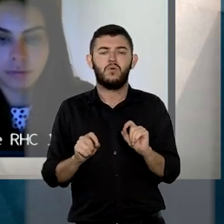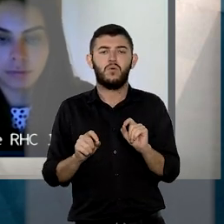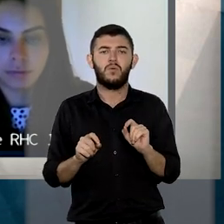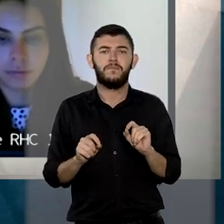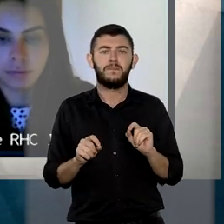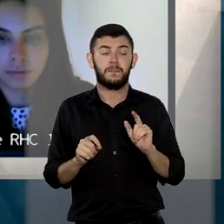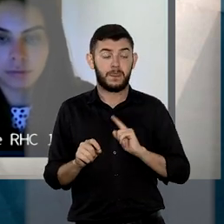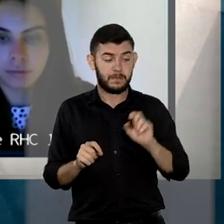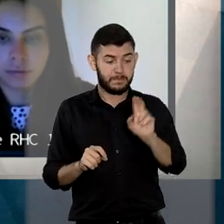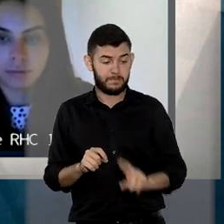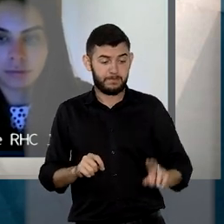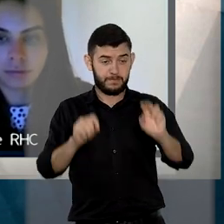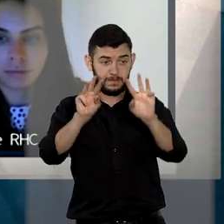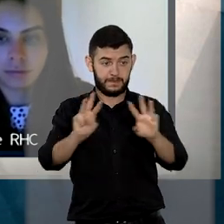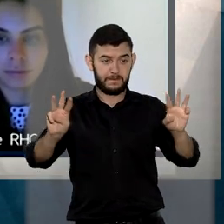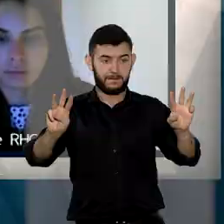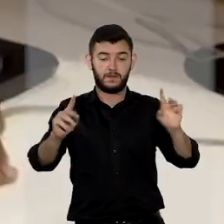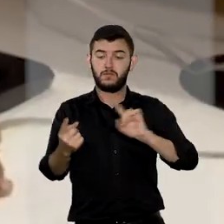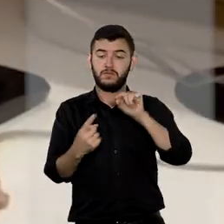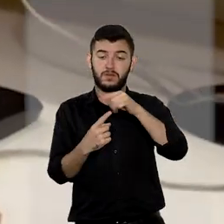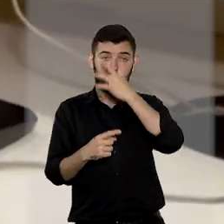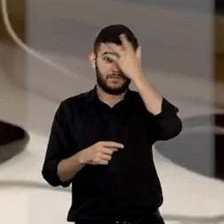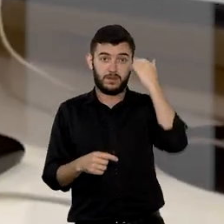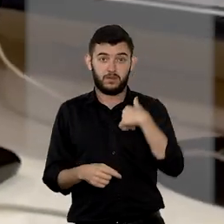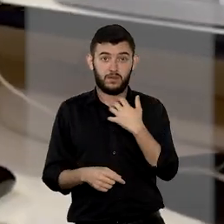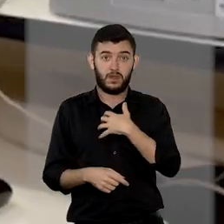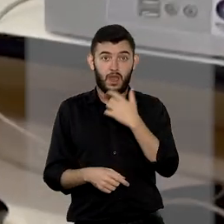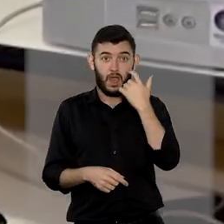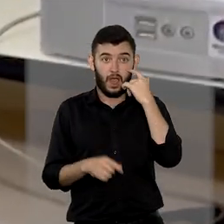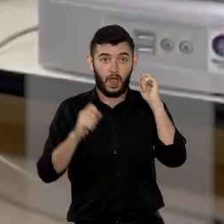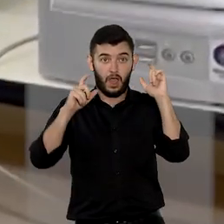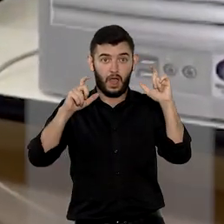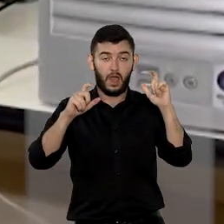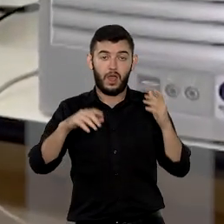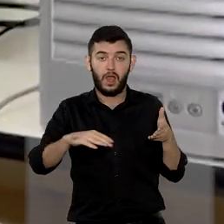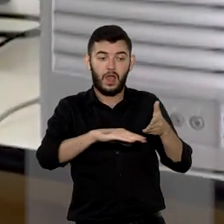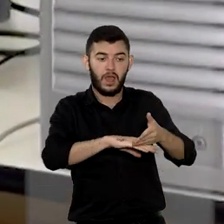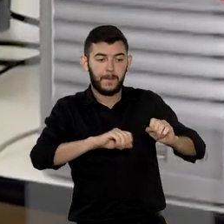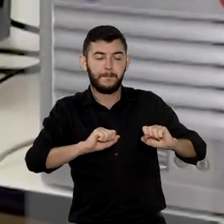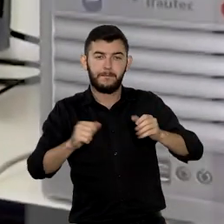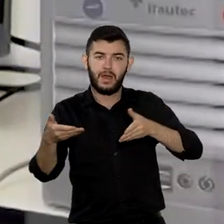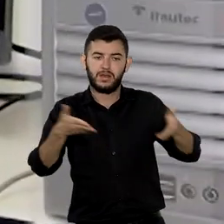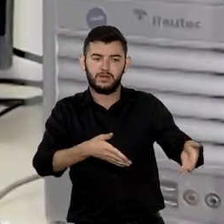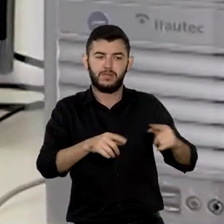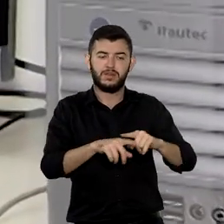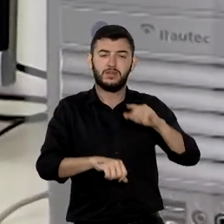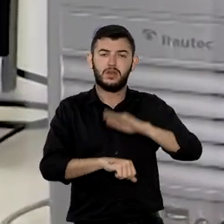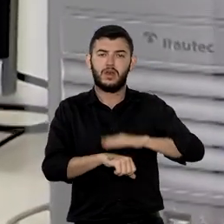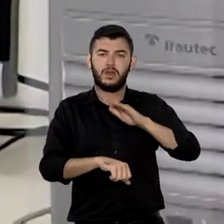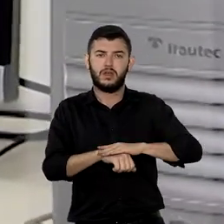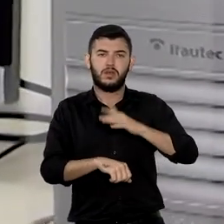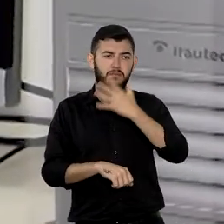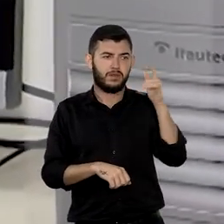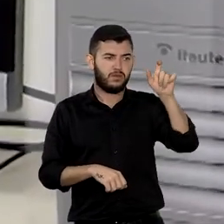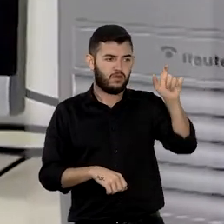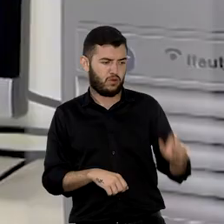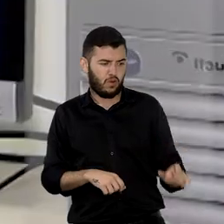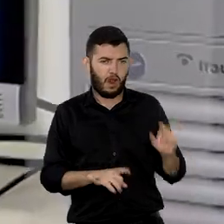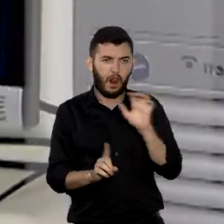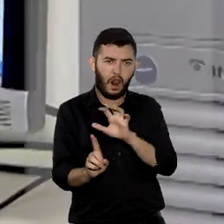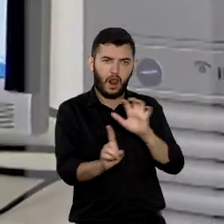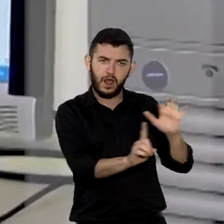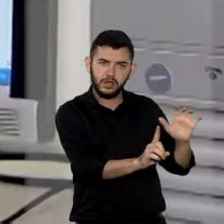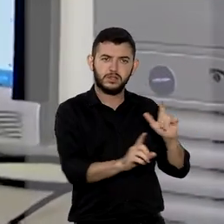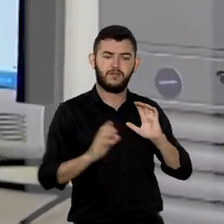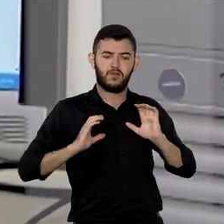além de ter sido utilizado um site para atrair as vítimas, também foram verificadas condutas autônomas de aliciadores